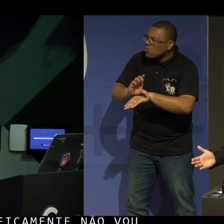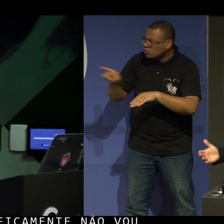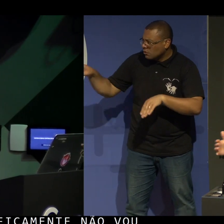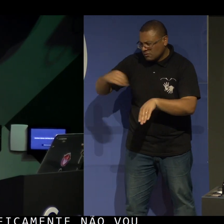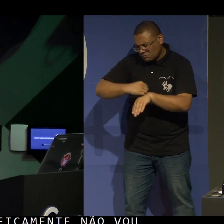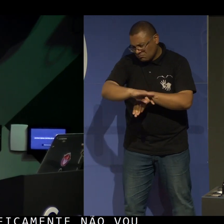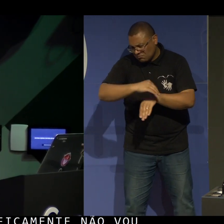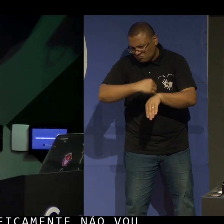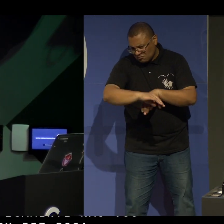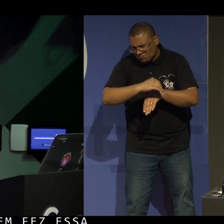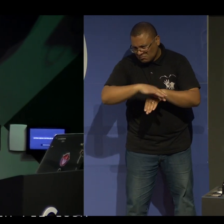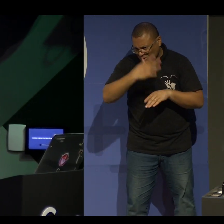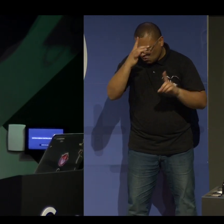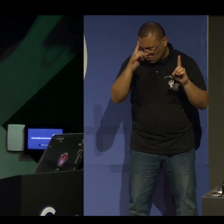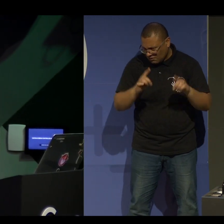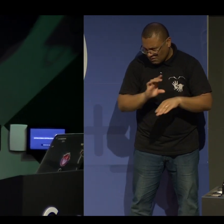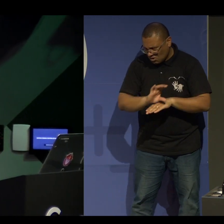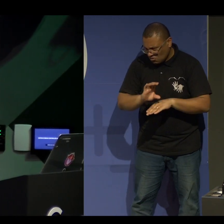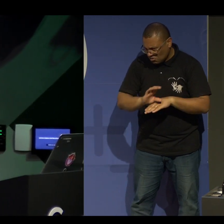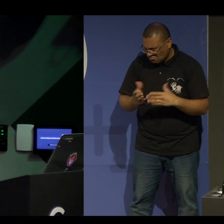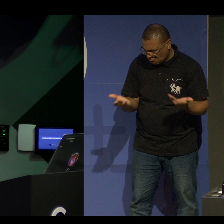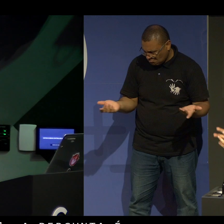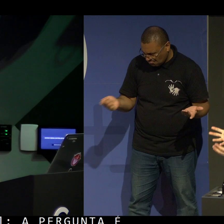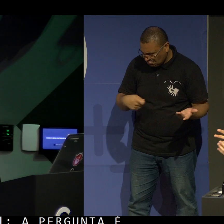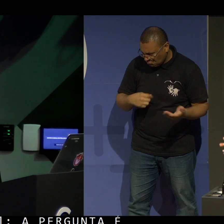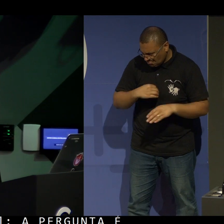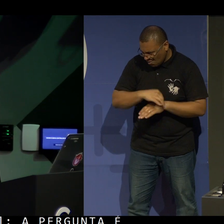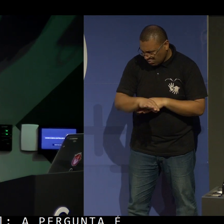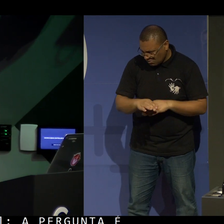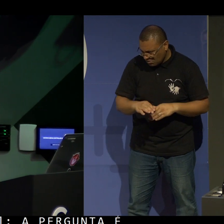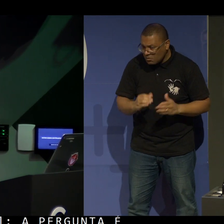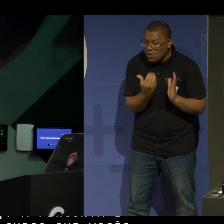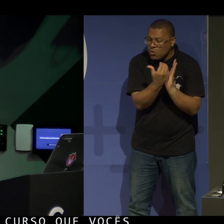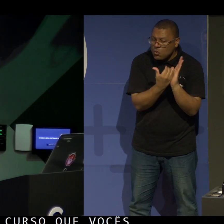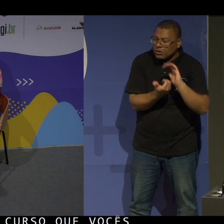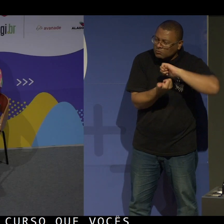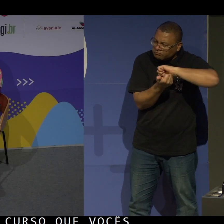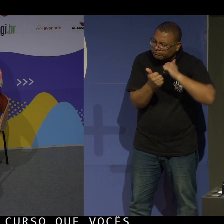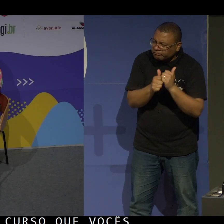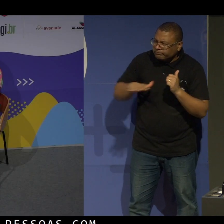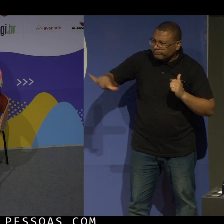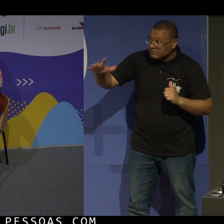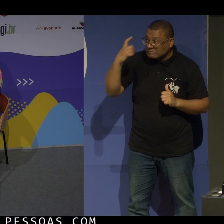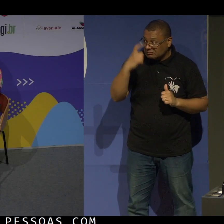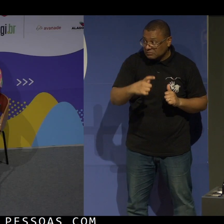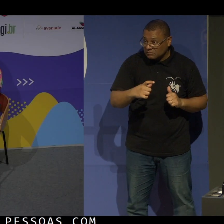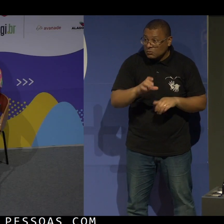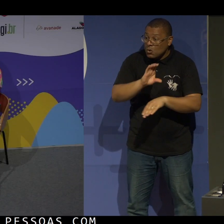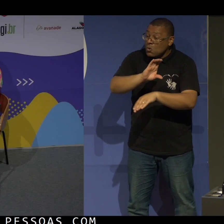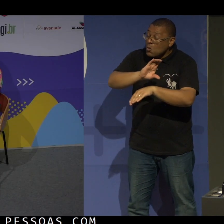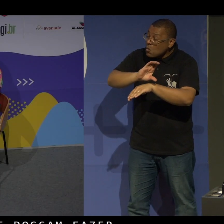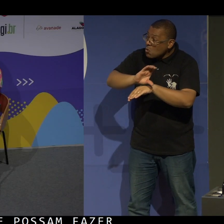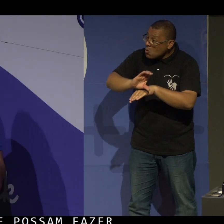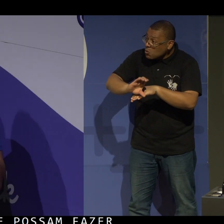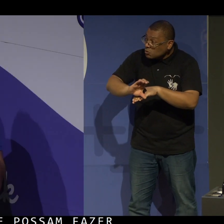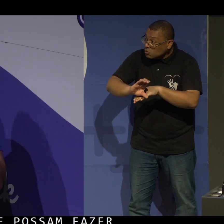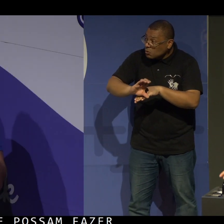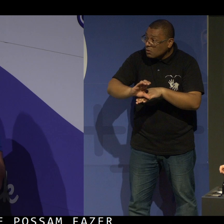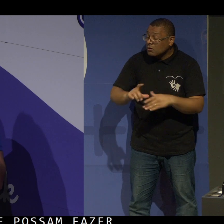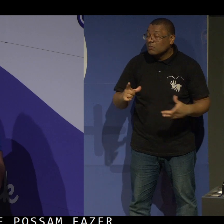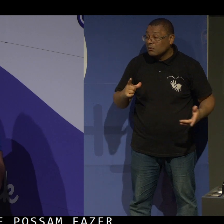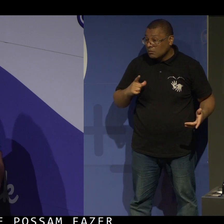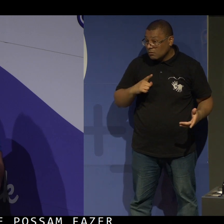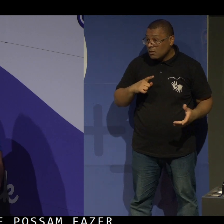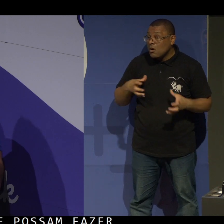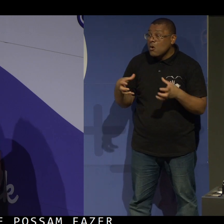recomendam para pessoas com deficiência que possam fazer para adequar o seu currículo? Um curso, especificamente, não, mas nos nossos